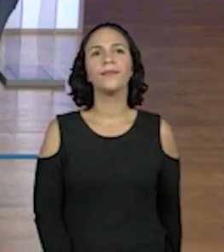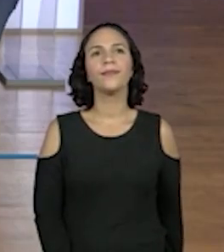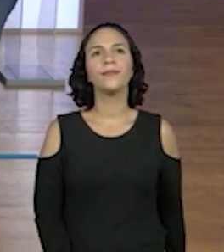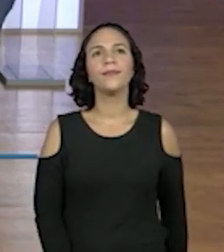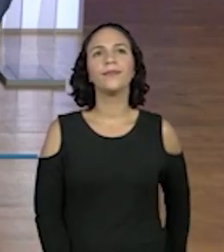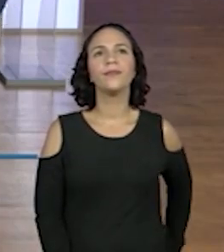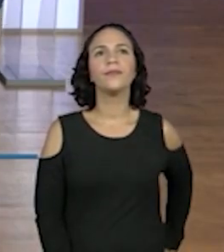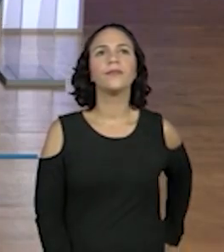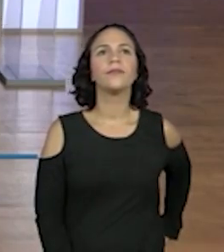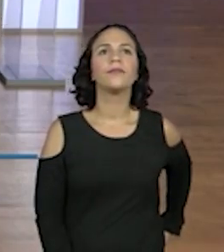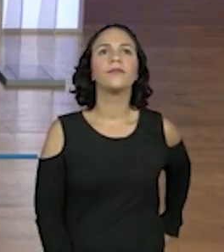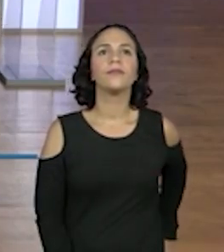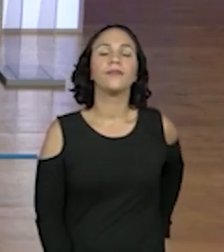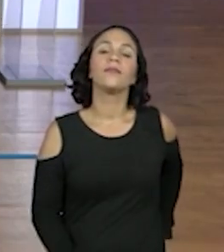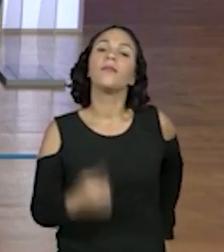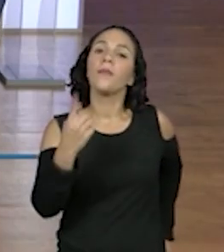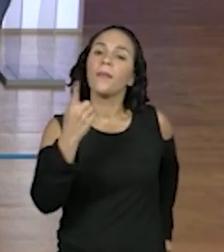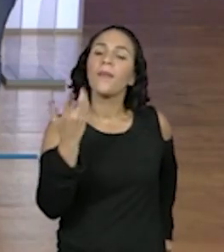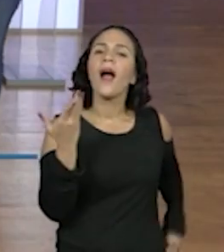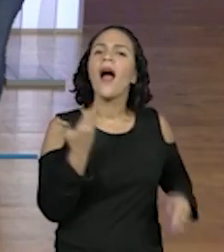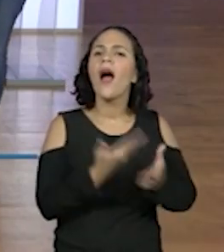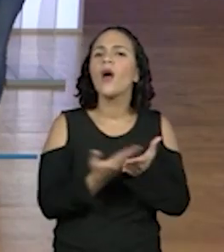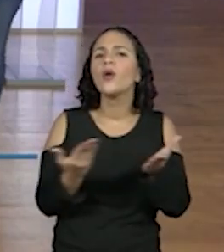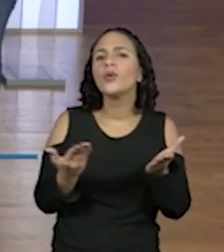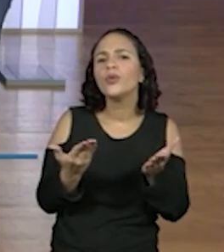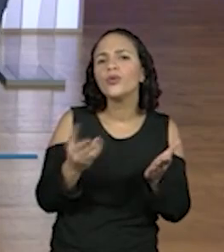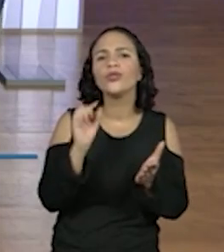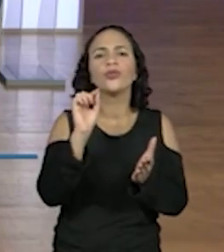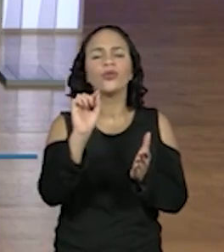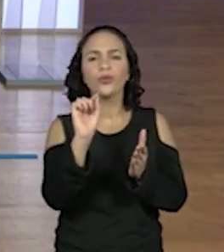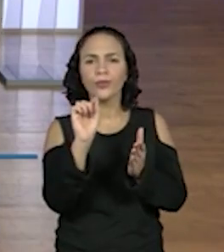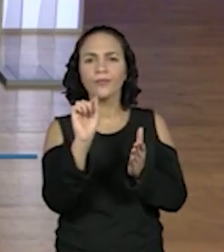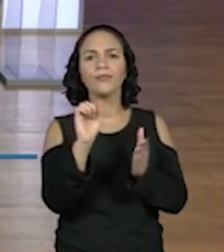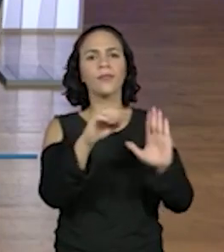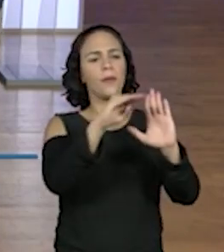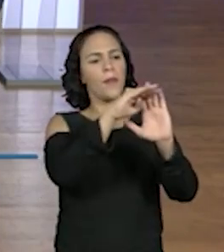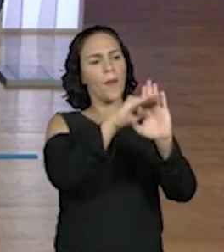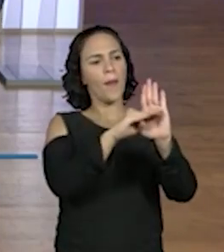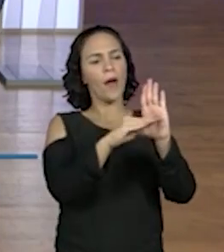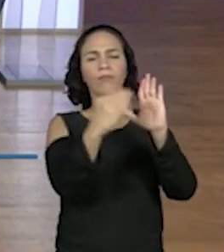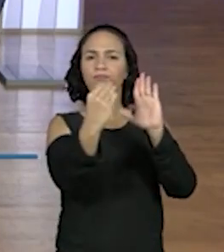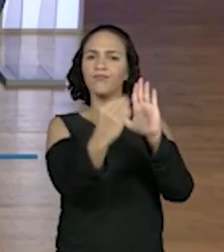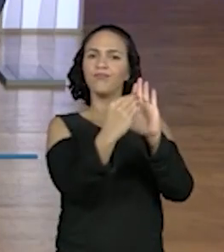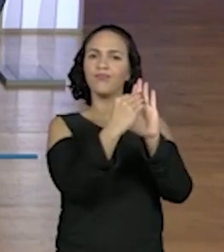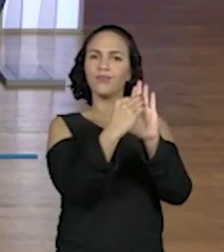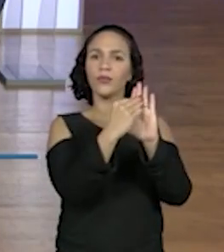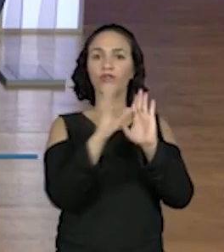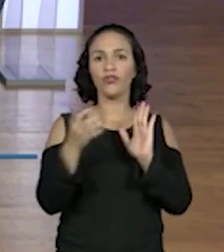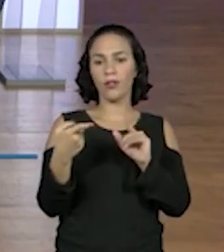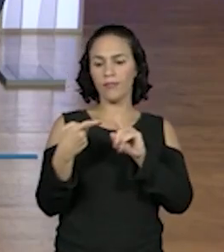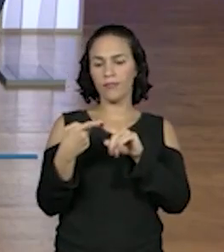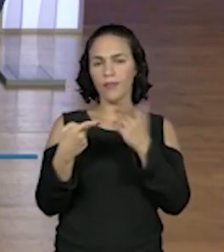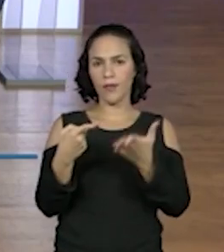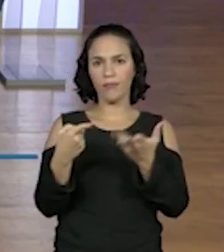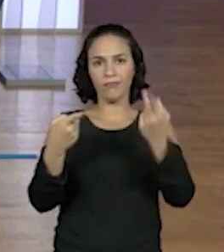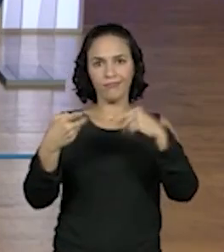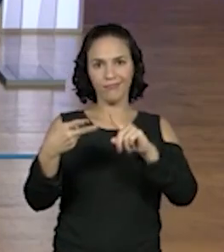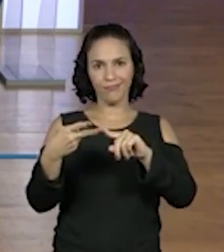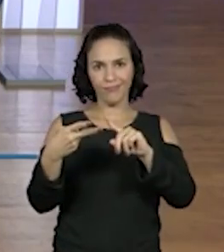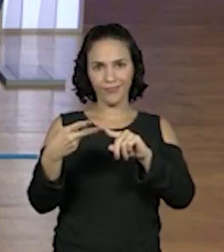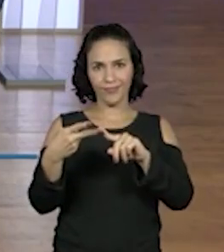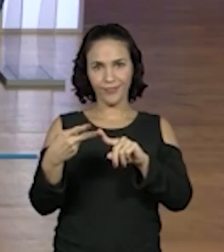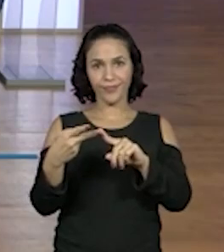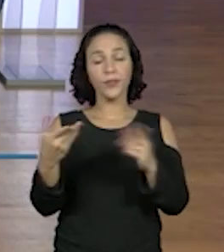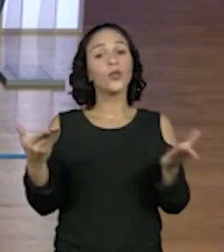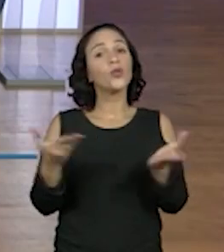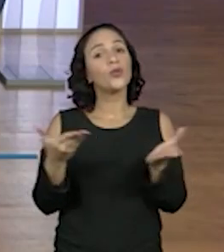O registro, né, a primeira aula hoje. Geralmente a gente começa e já passou alguma aula do terceiro. Como é a nossa primeira